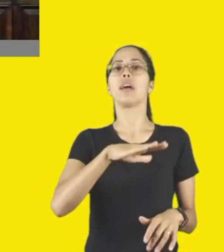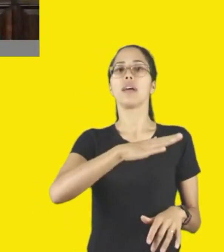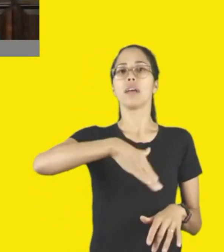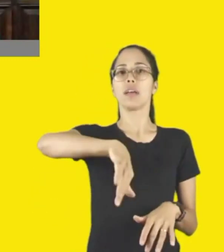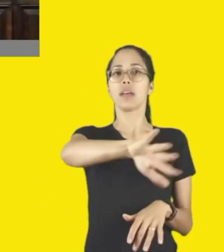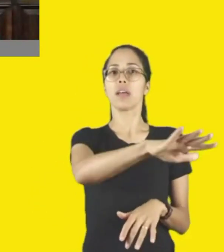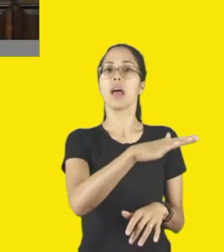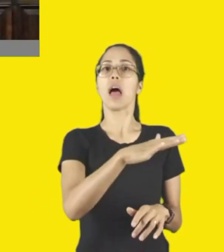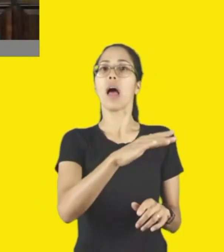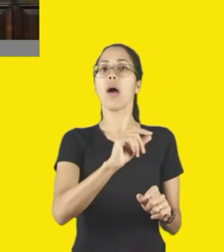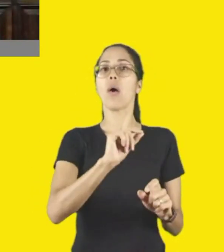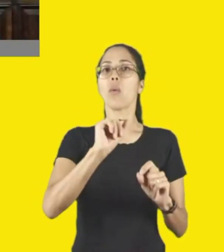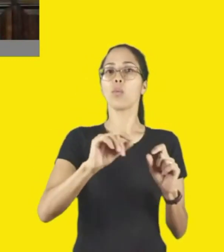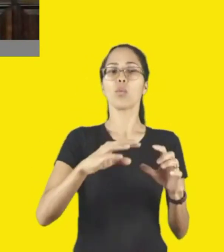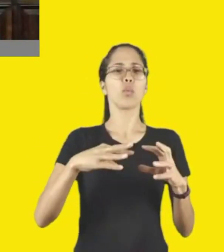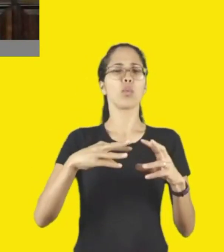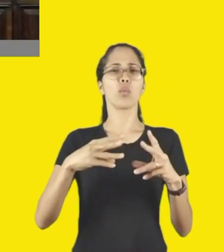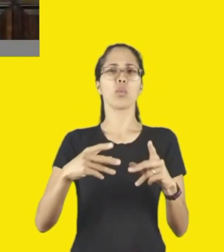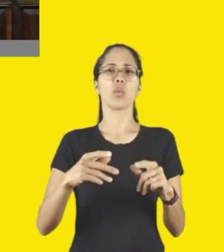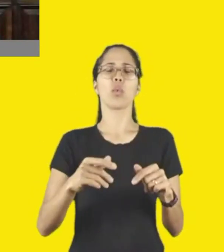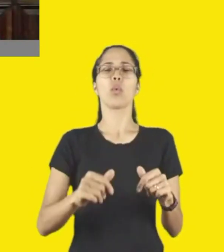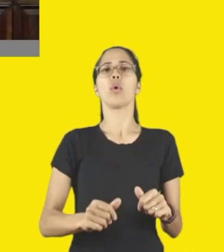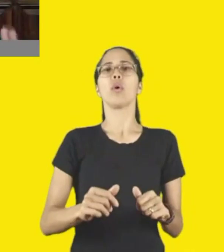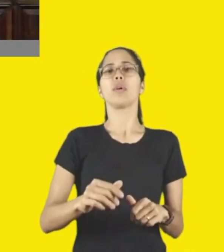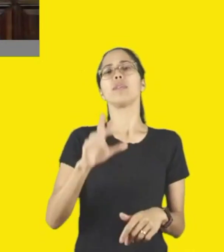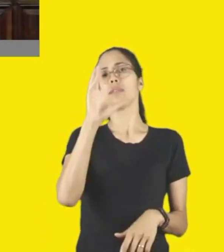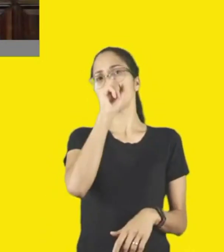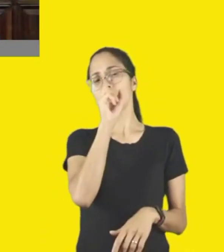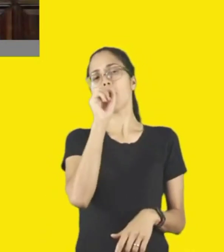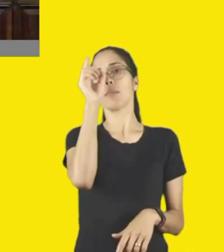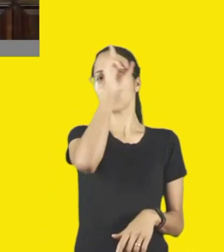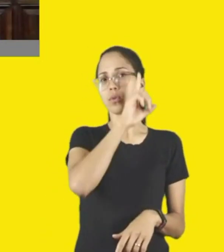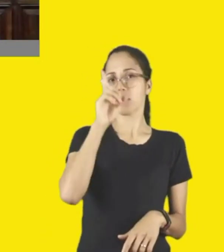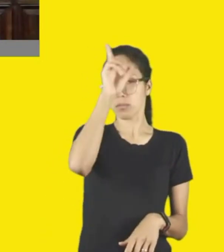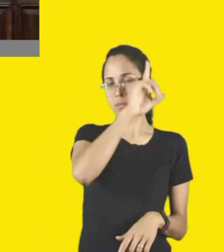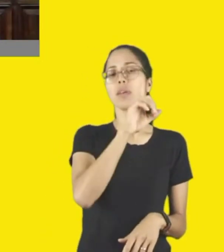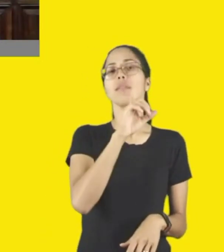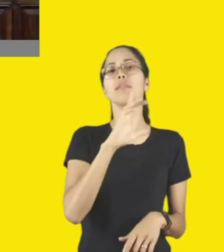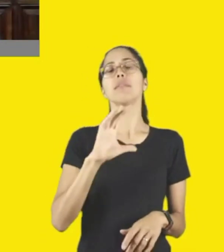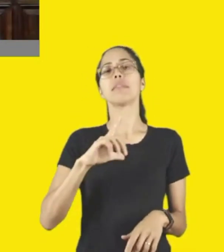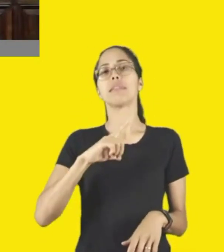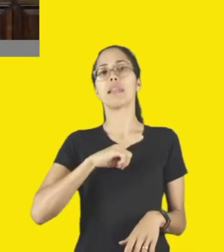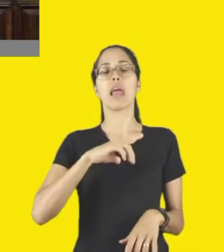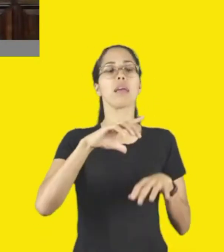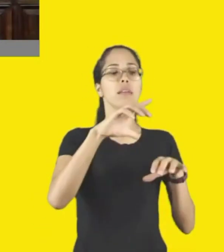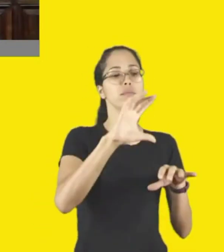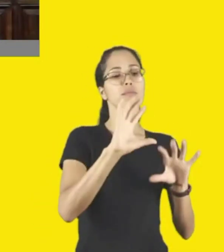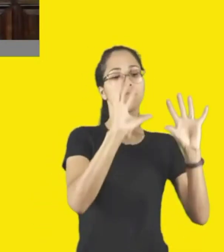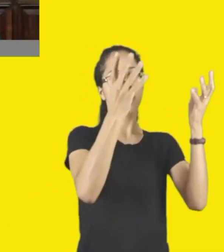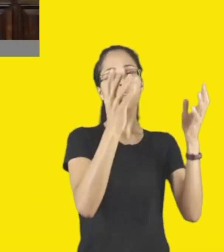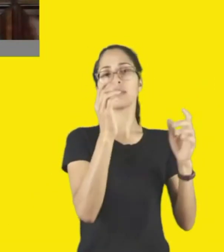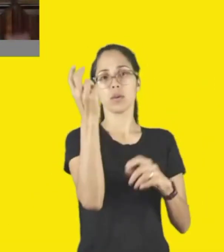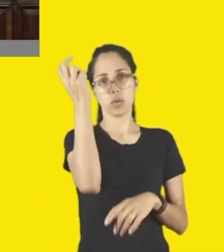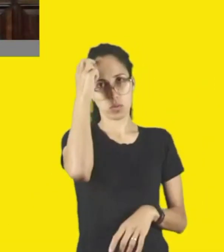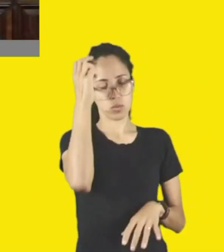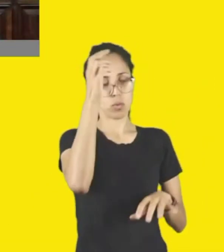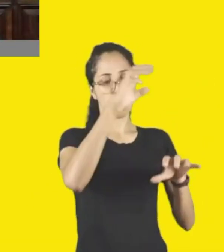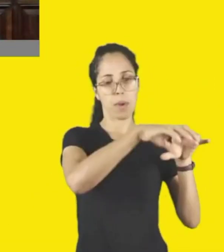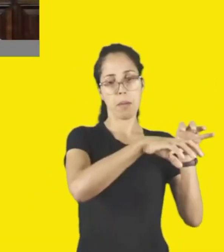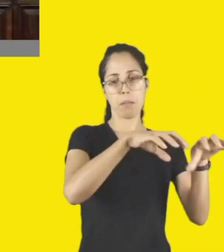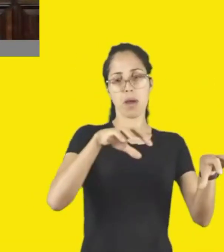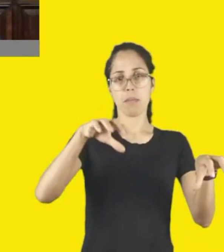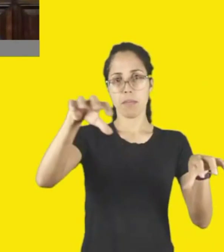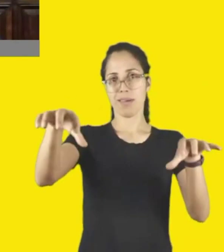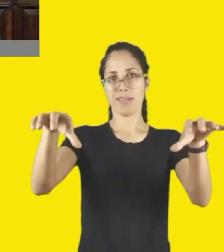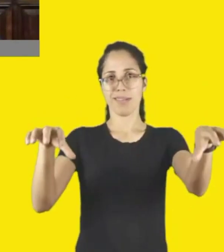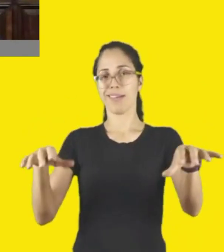menos todo final de semana uma ação cultural nesse lugar, e a gente poder de fato ter isso, esse trânsito